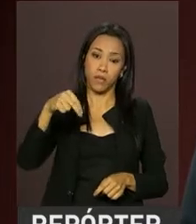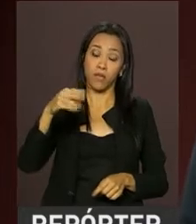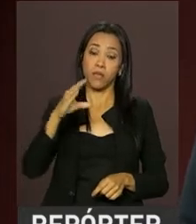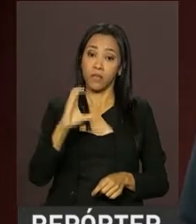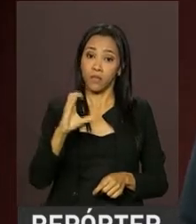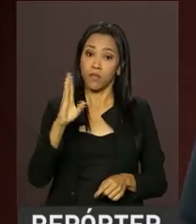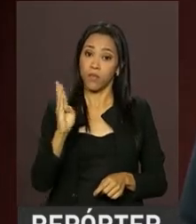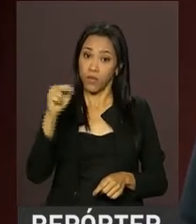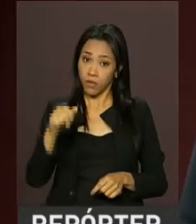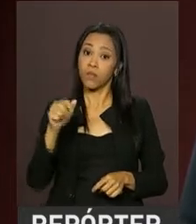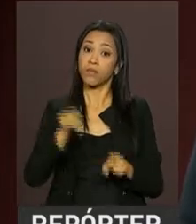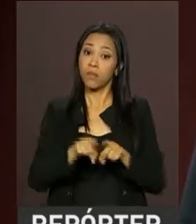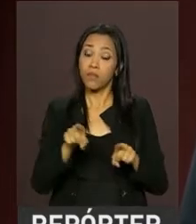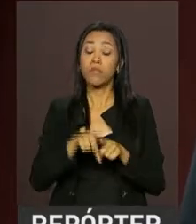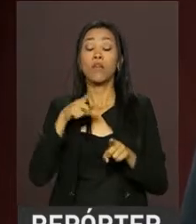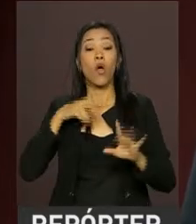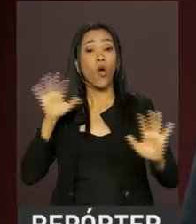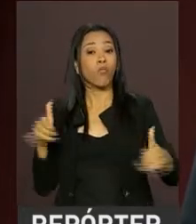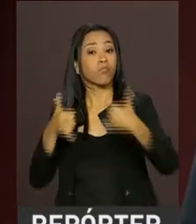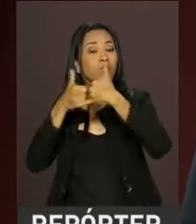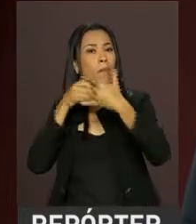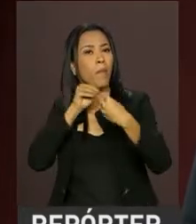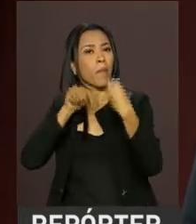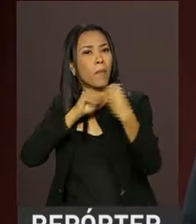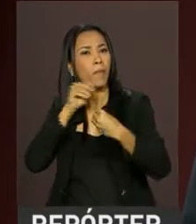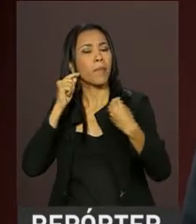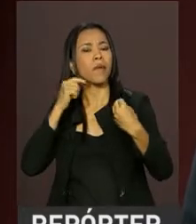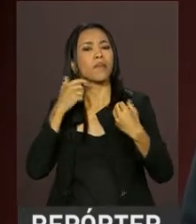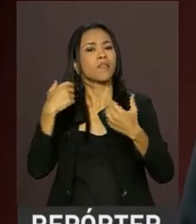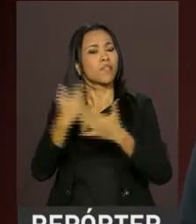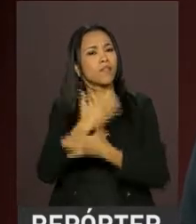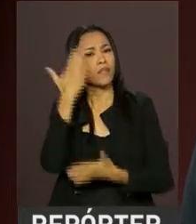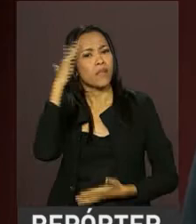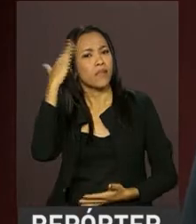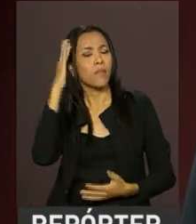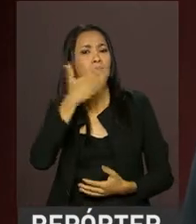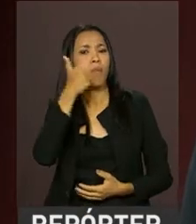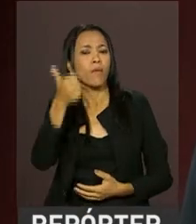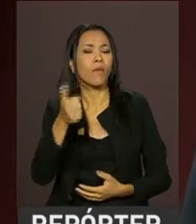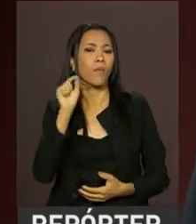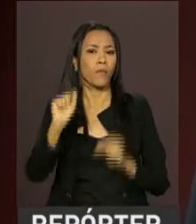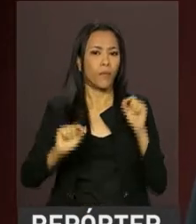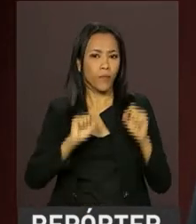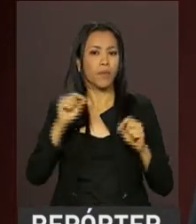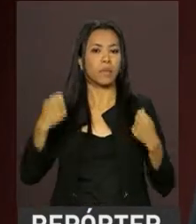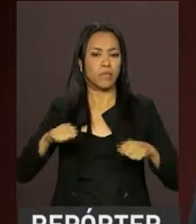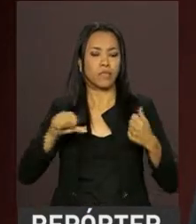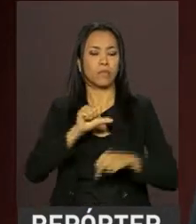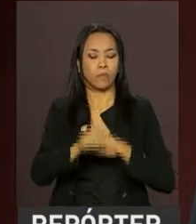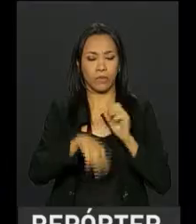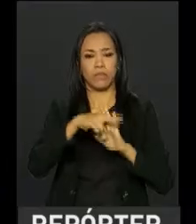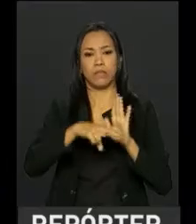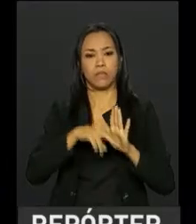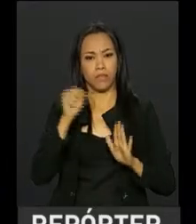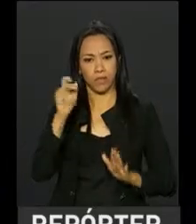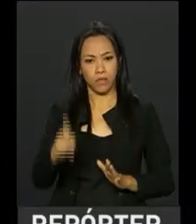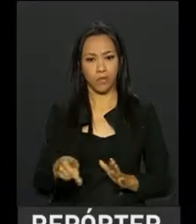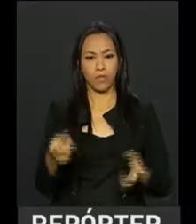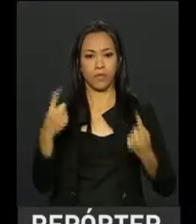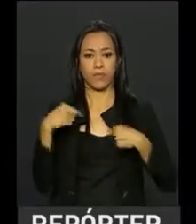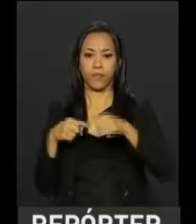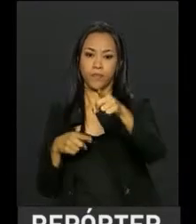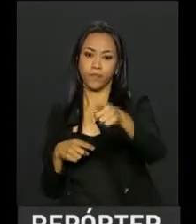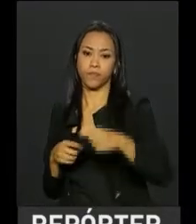Brasil, também tiveram a oportunidade de entender melhor a necessidade de se fazer a reforma da Previdência. É um tema muito